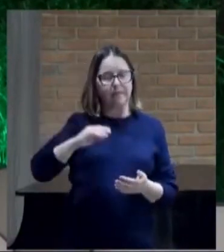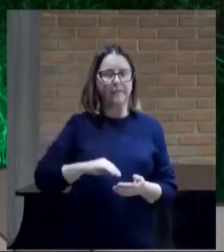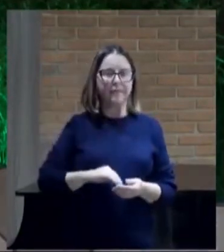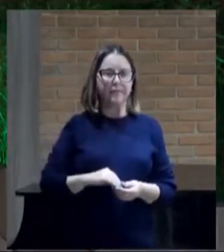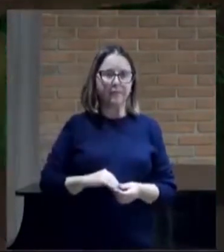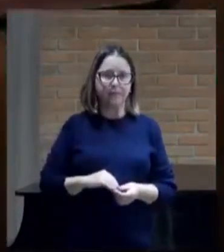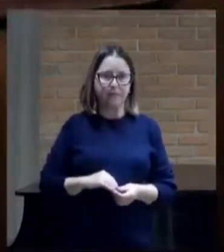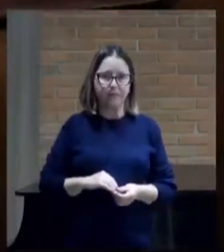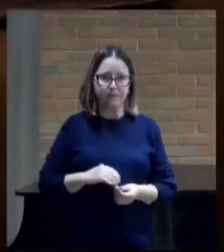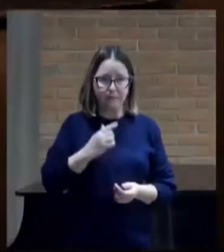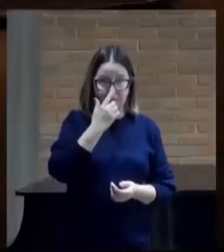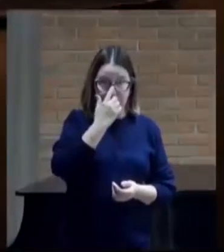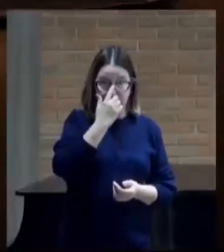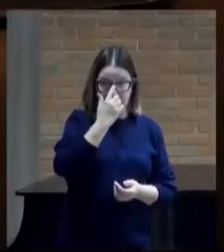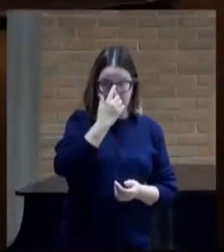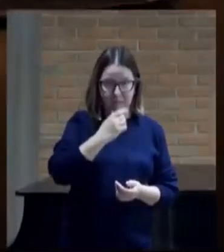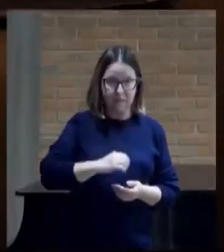lá.